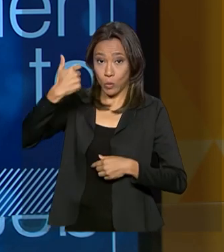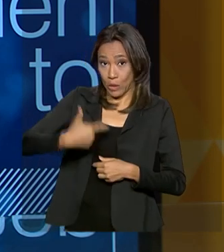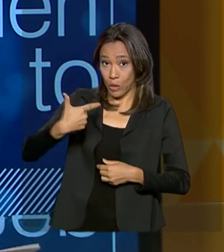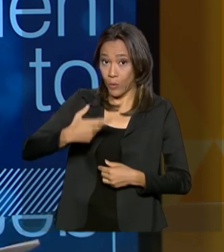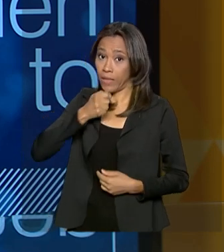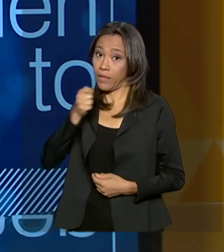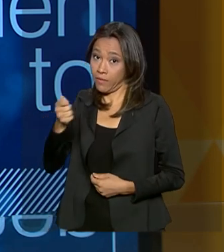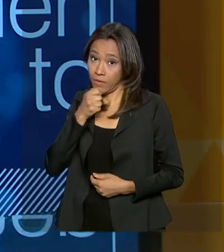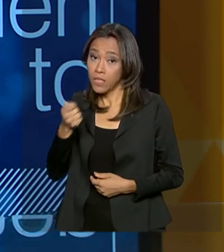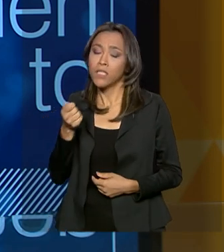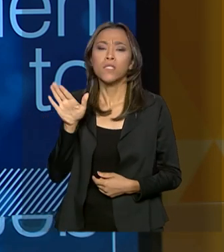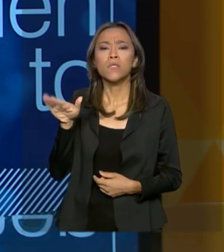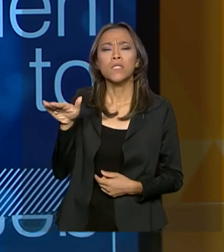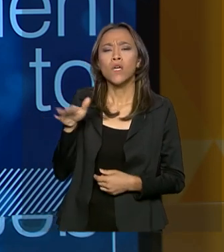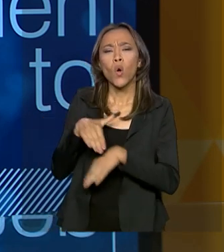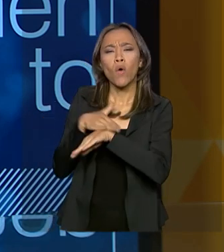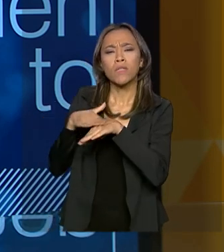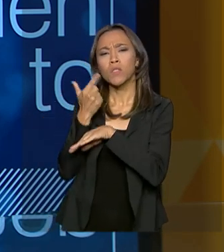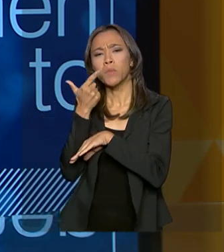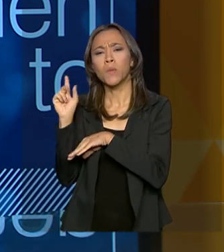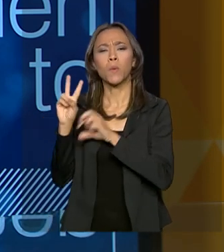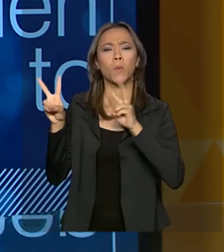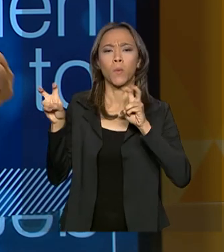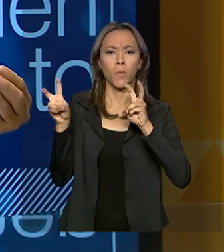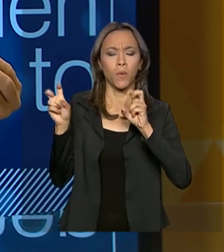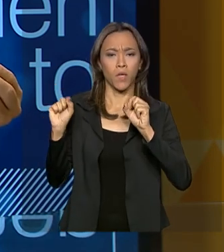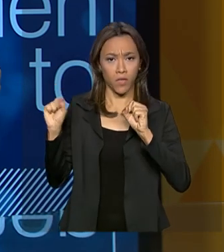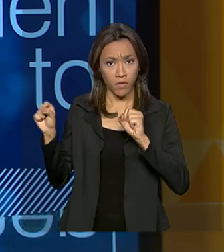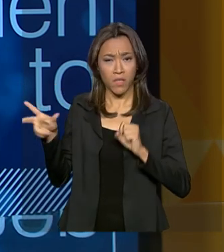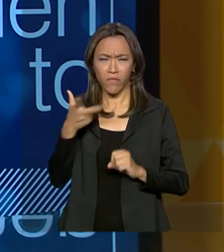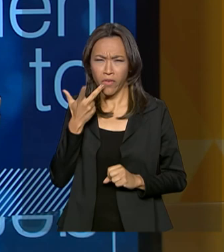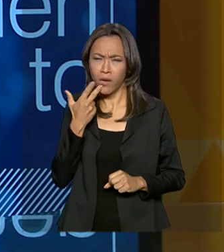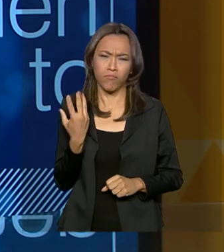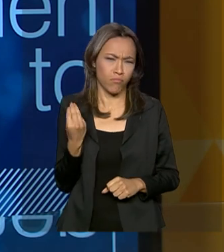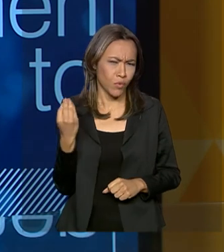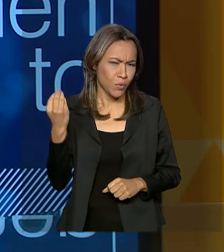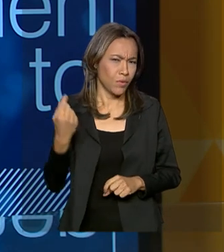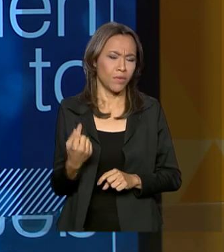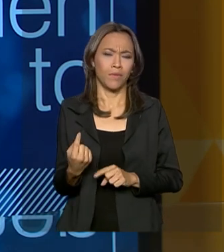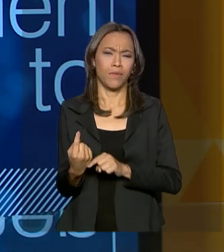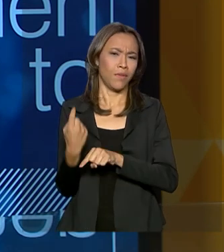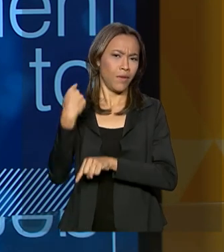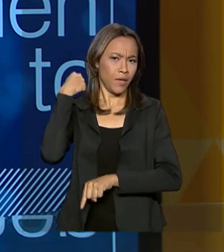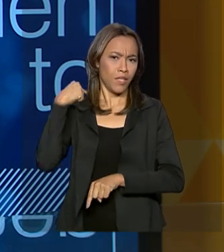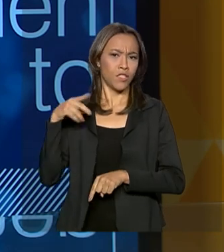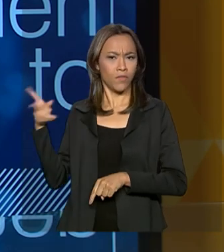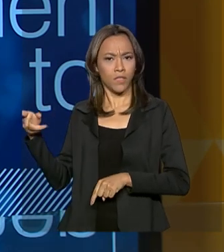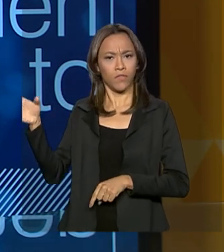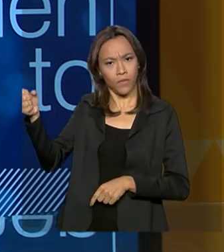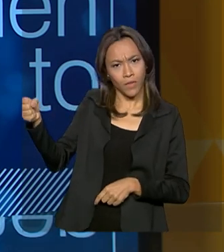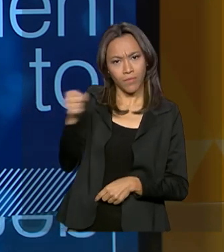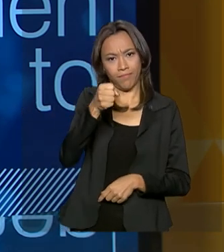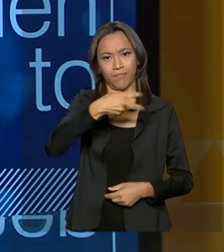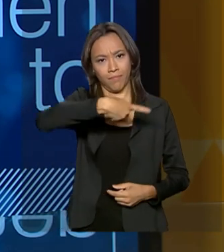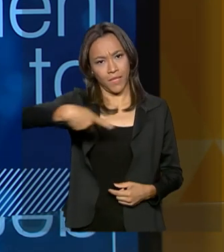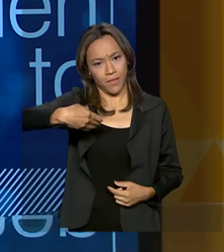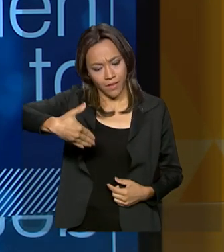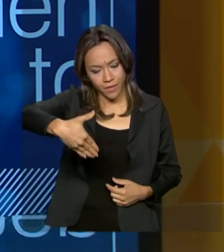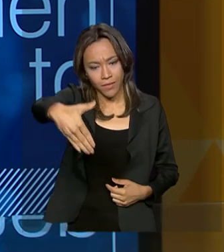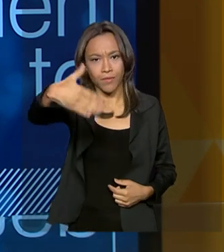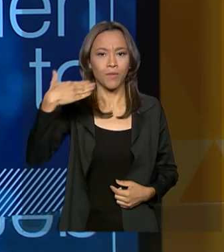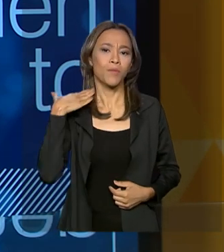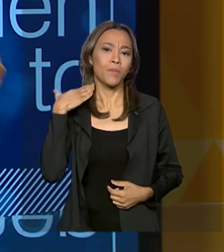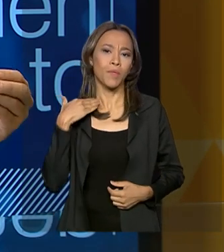bloco, eu queria falar sobre uma outra questão que o senhor ressalta muito desde o início do mandato do senhor à frente da Caixa Econômica Federal.